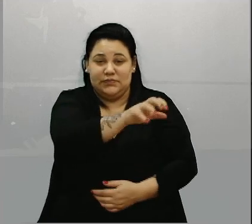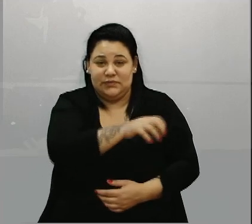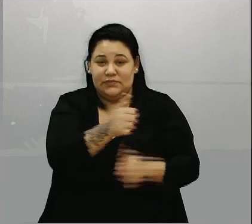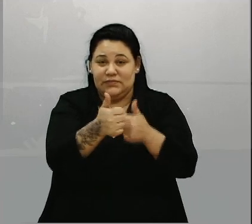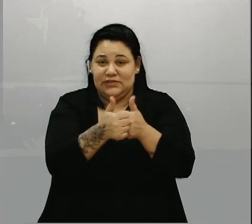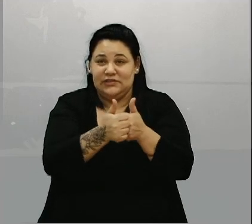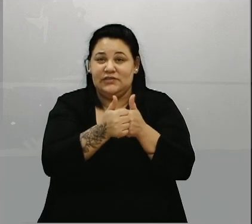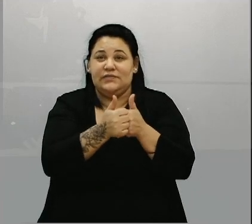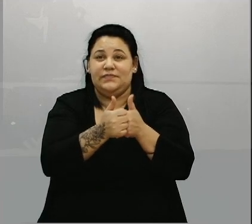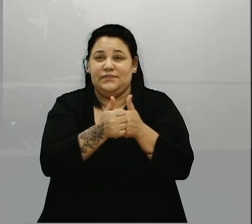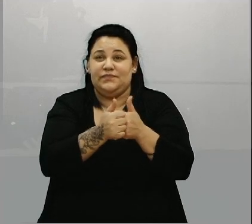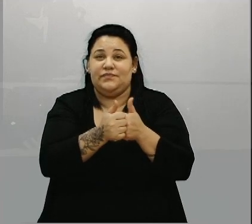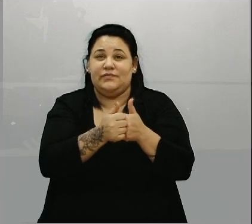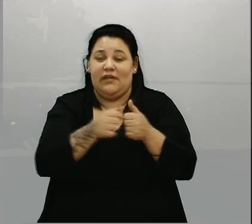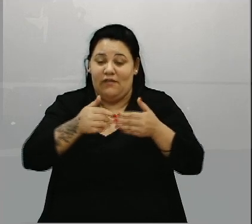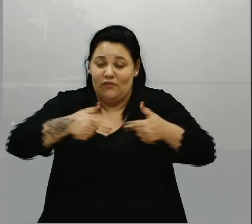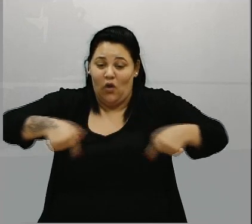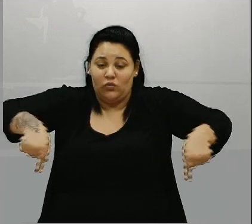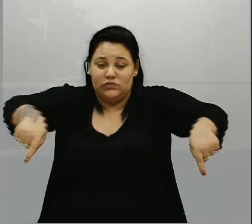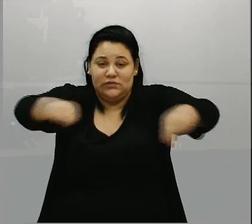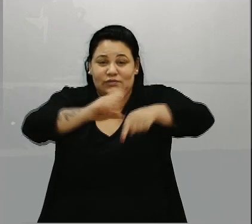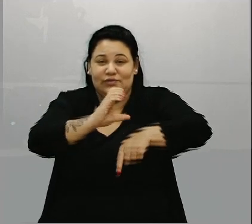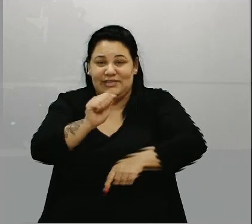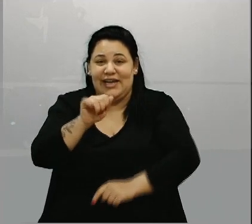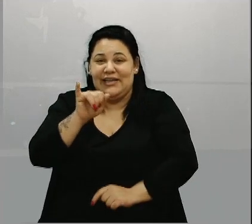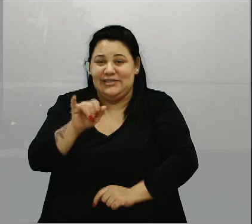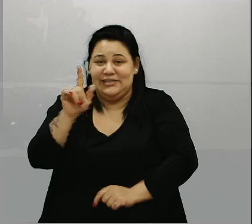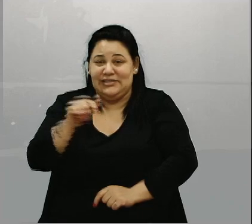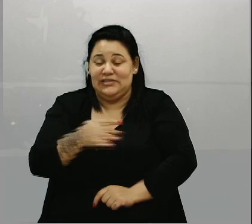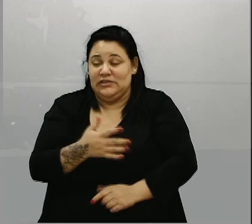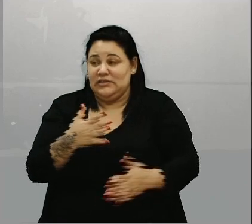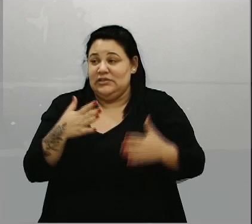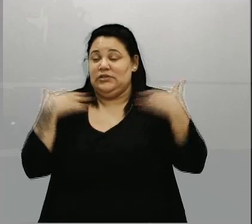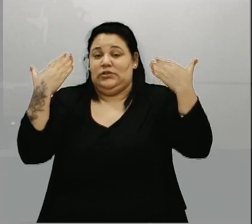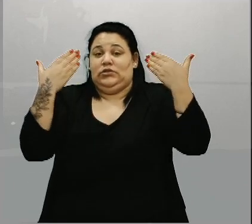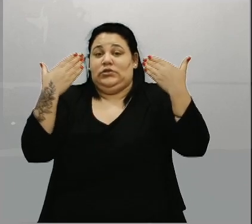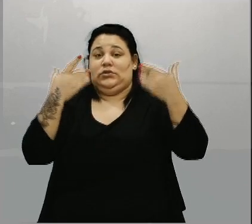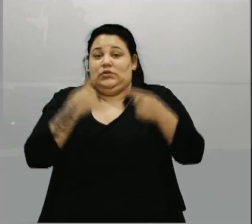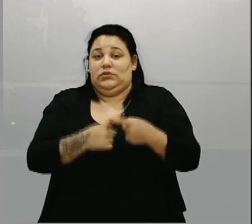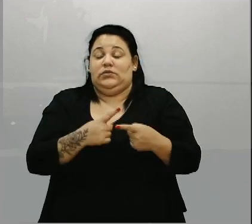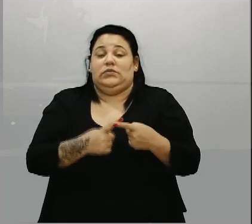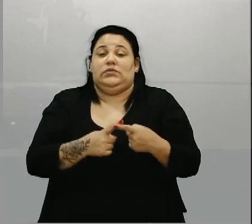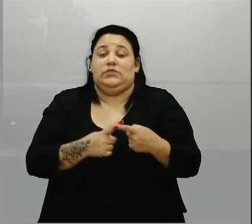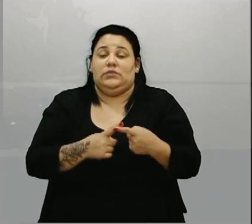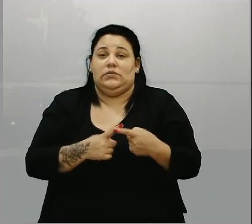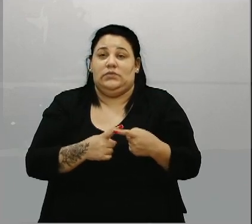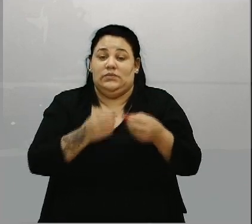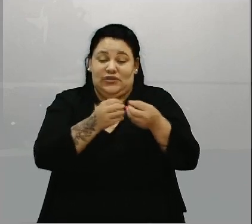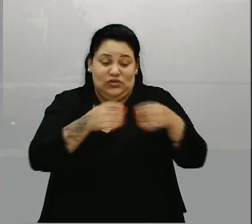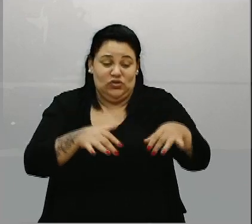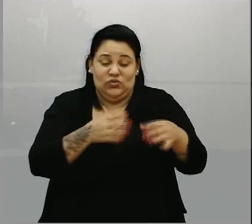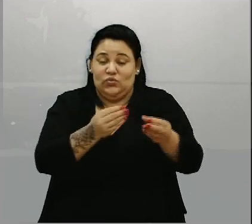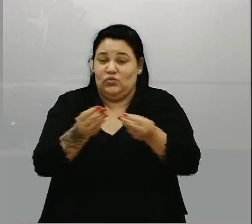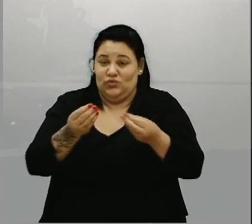estava em torno do rio Caí, ali. Fiquei assim assustado pelo que a